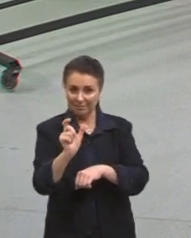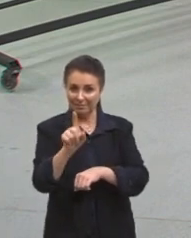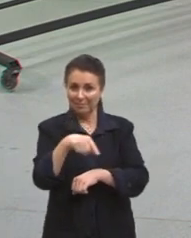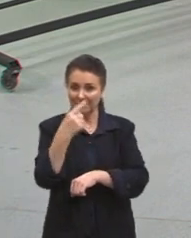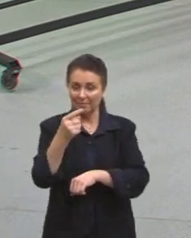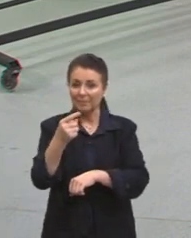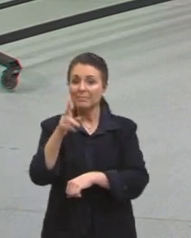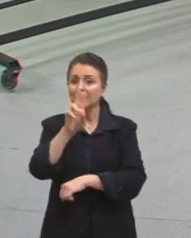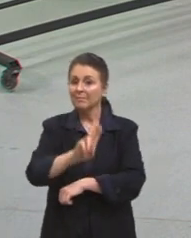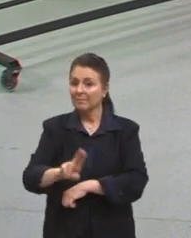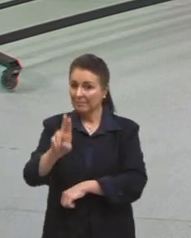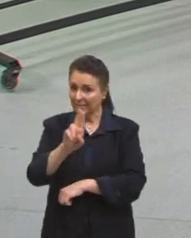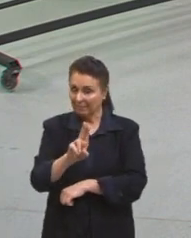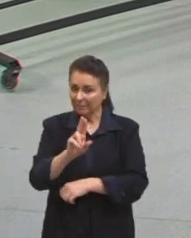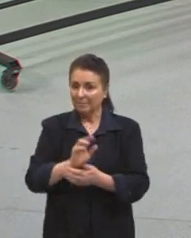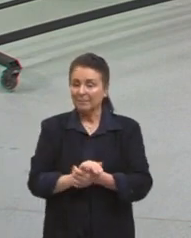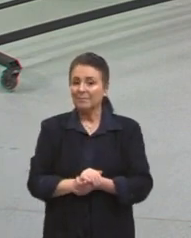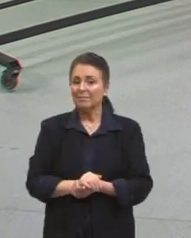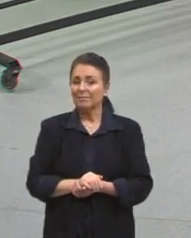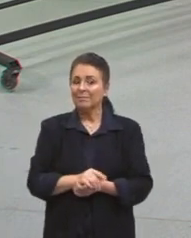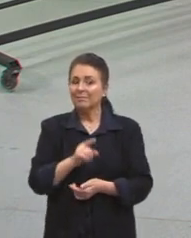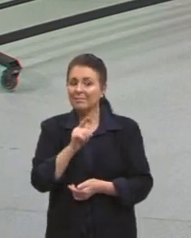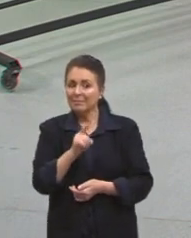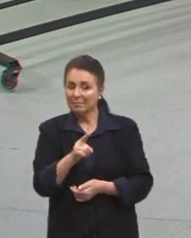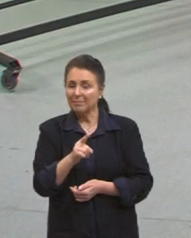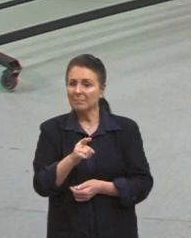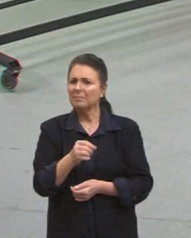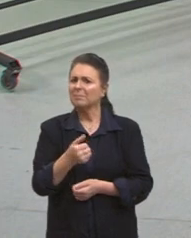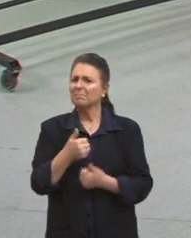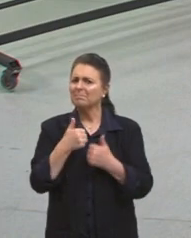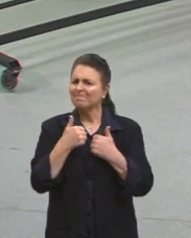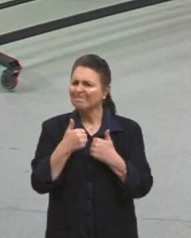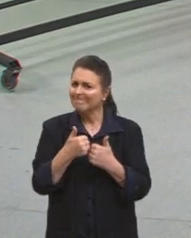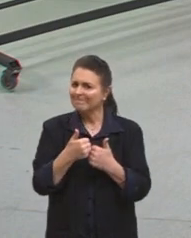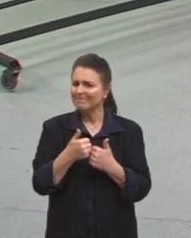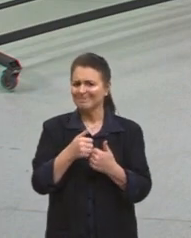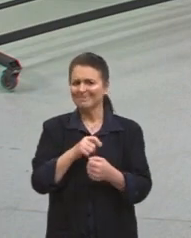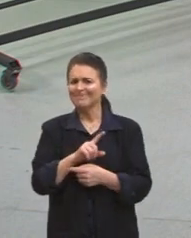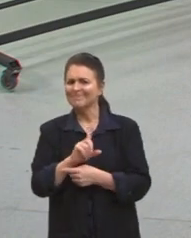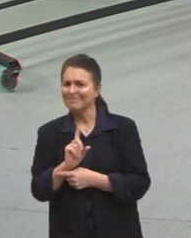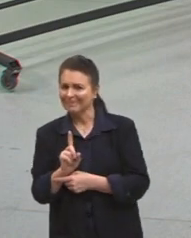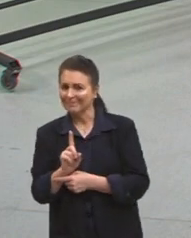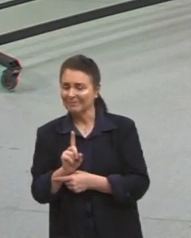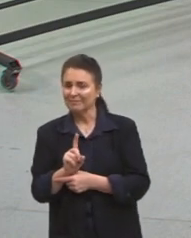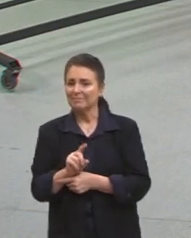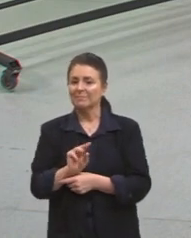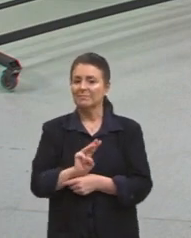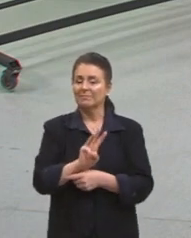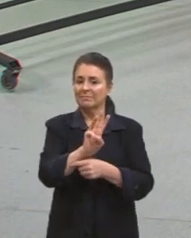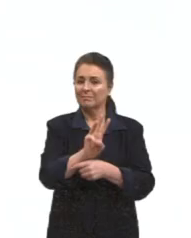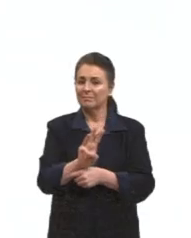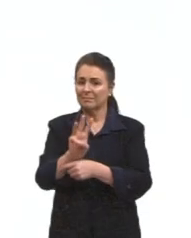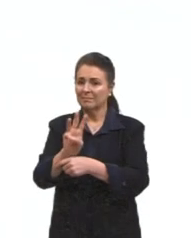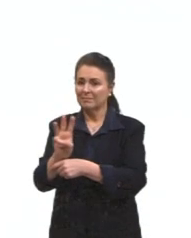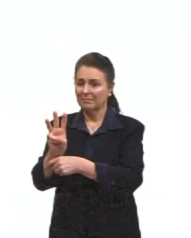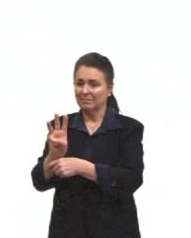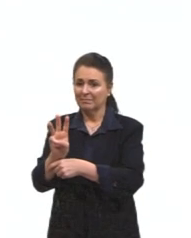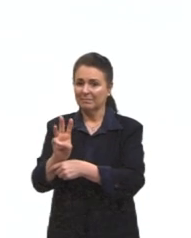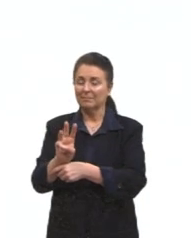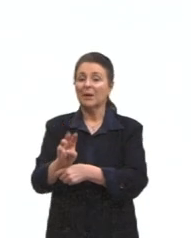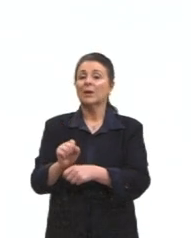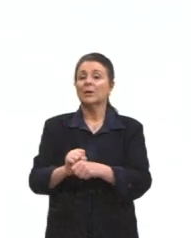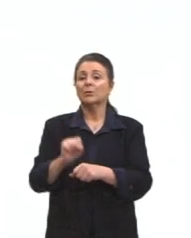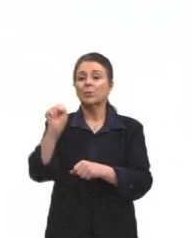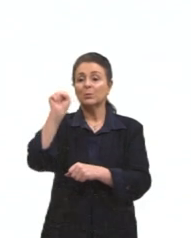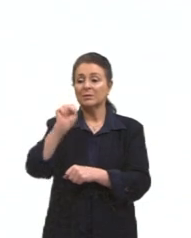usar em língua estrangeira, elas são bem-vindas ou não, né? Nós temos o site, por exemplo, do Senado Federal.